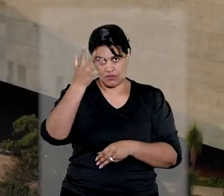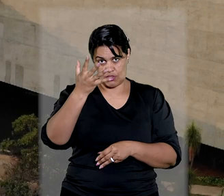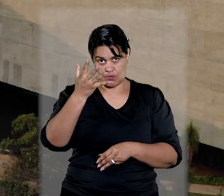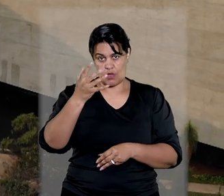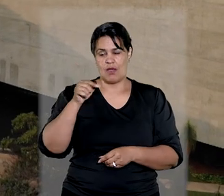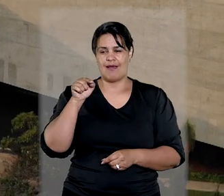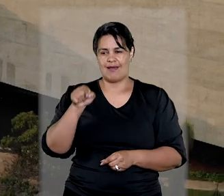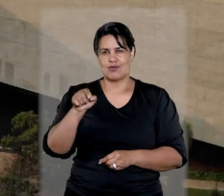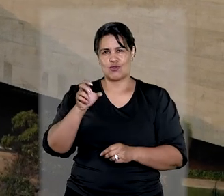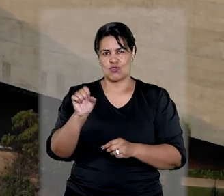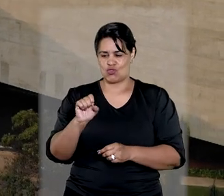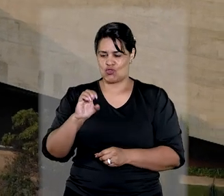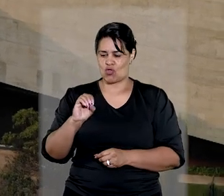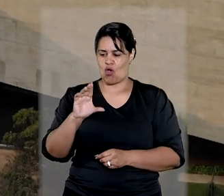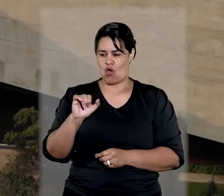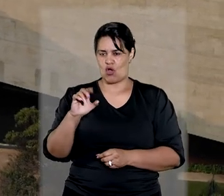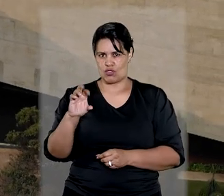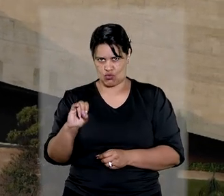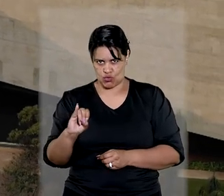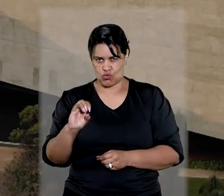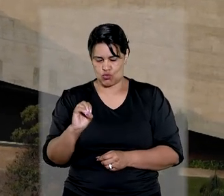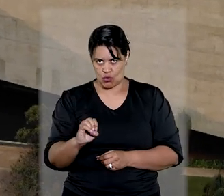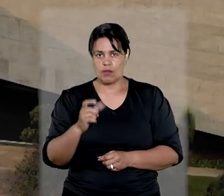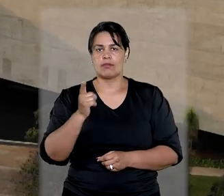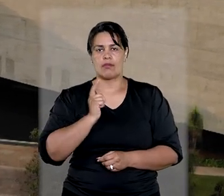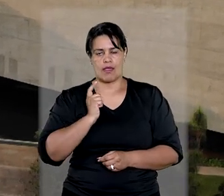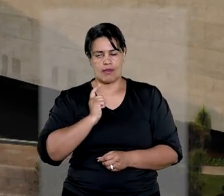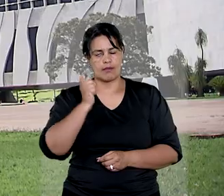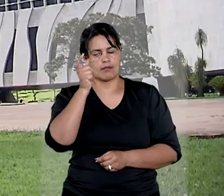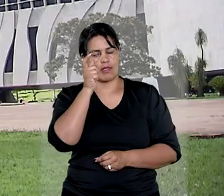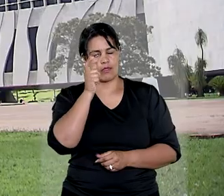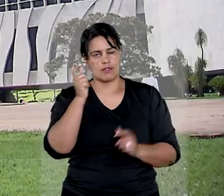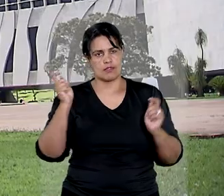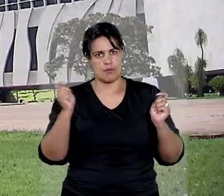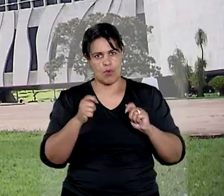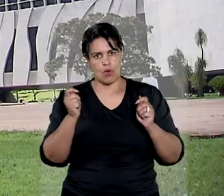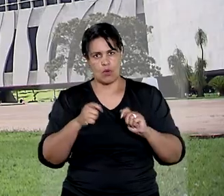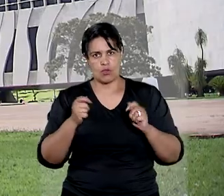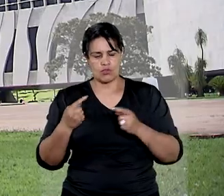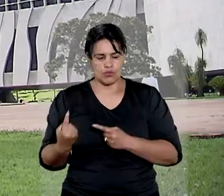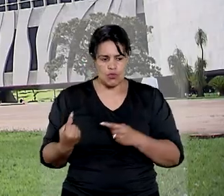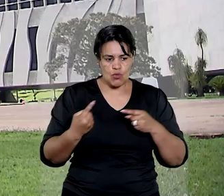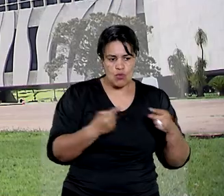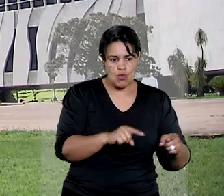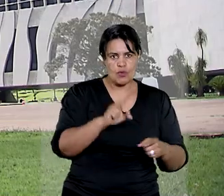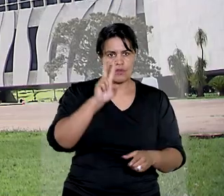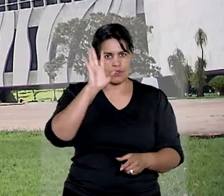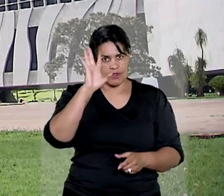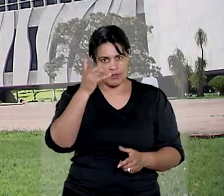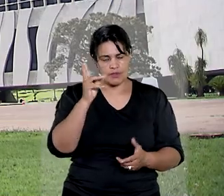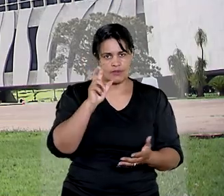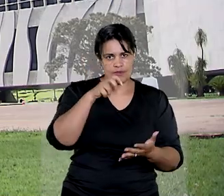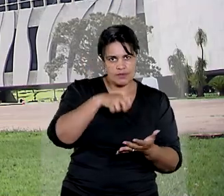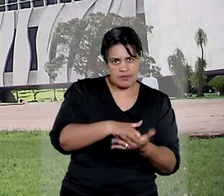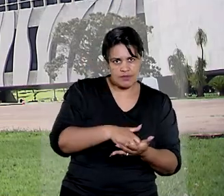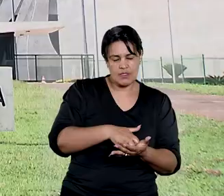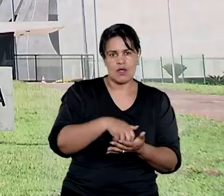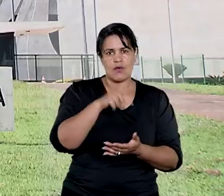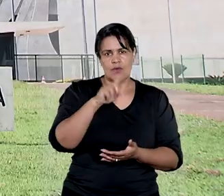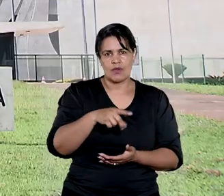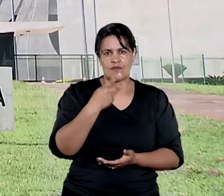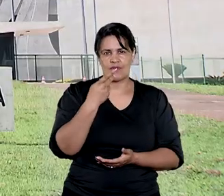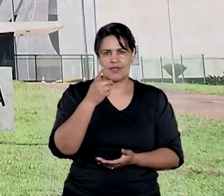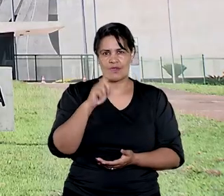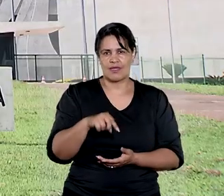possui legitimidade e interesse recursal para impugnar a decisão que deferiu o pedido de desconsideração